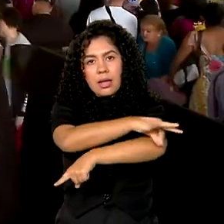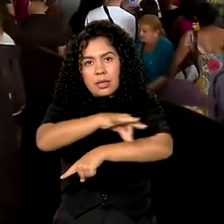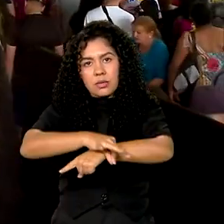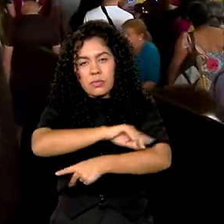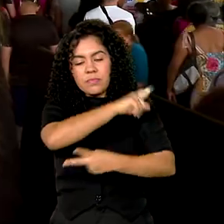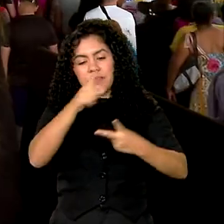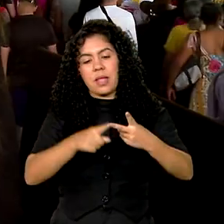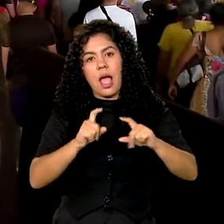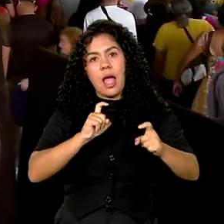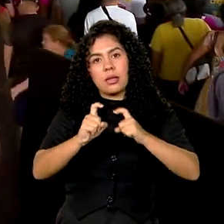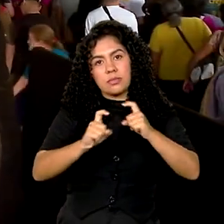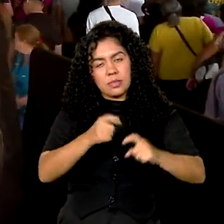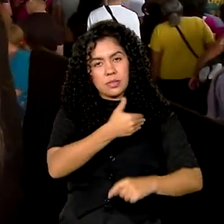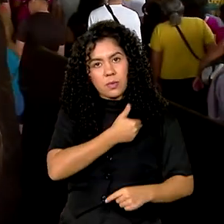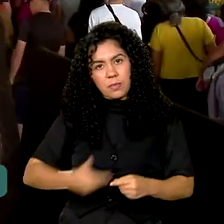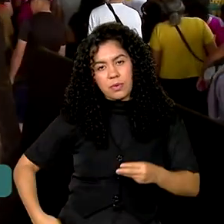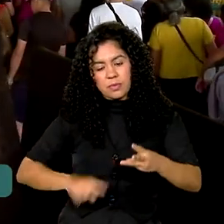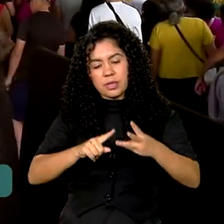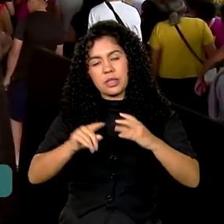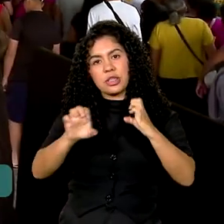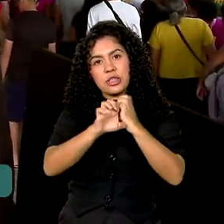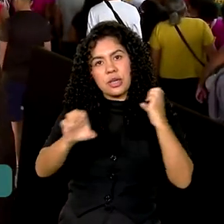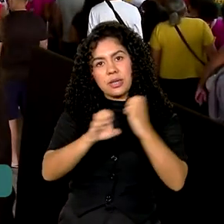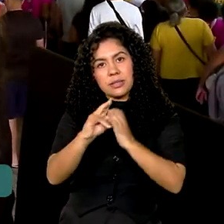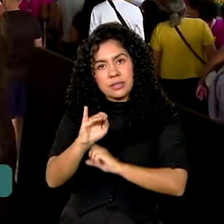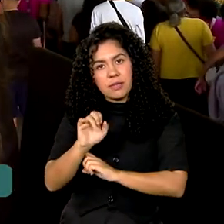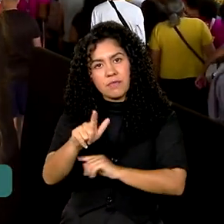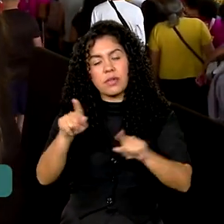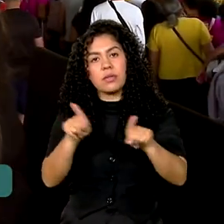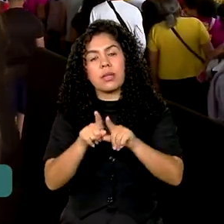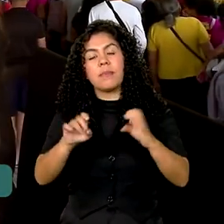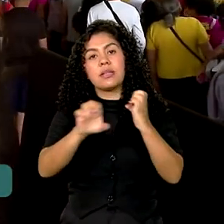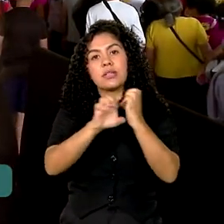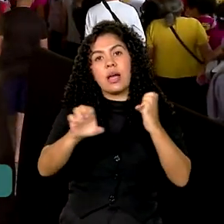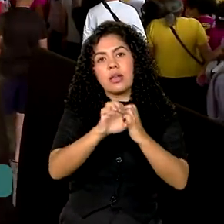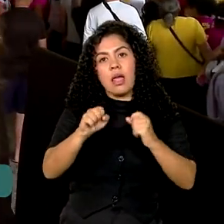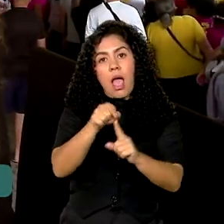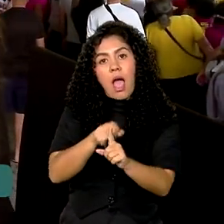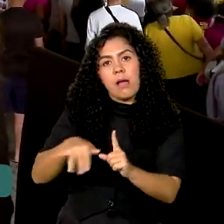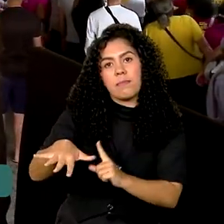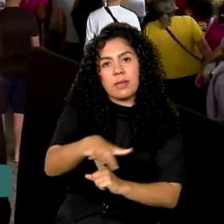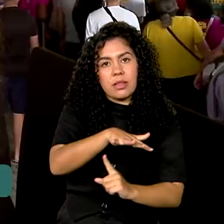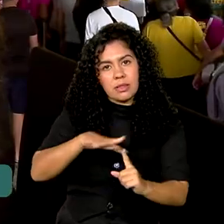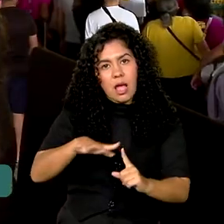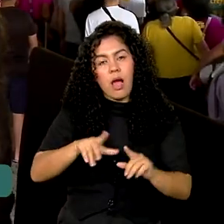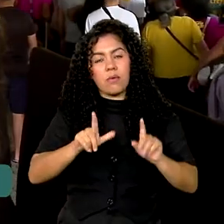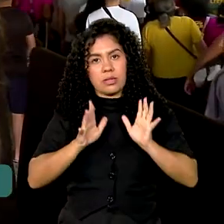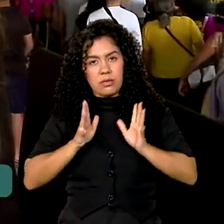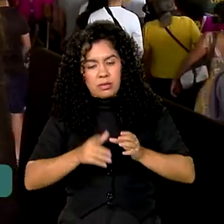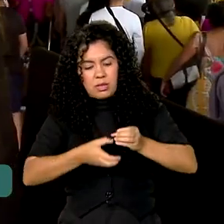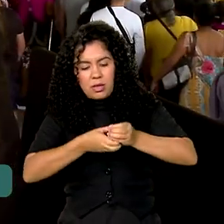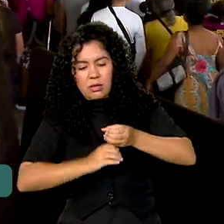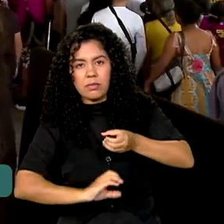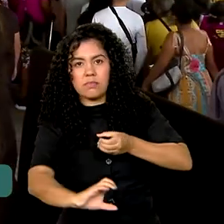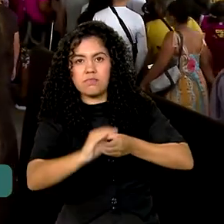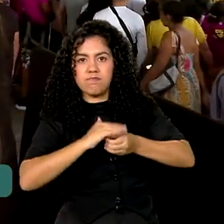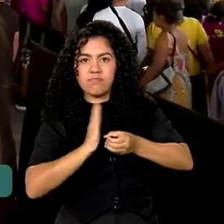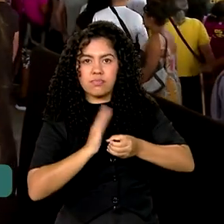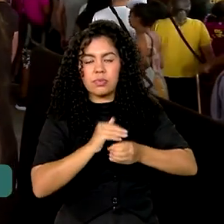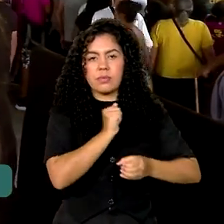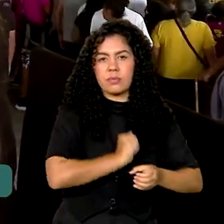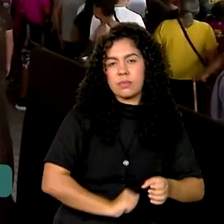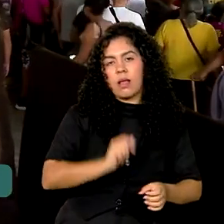administração pública, engenharia civil e engenharia ambiental e sanitária. Também está prevista a construção do novo hospital